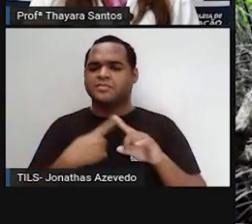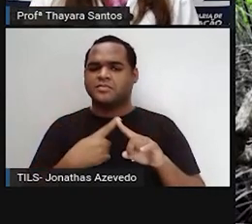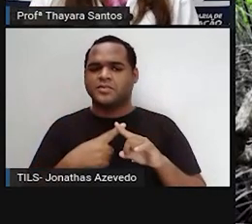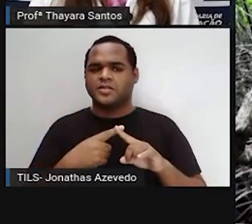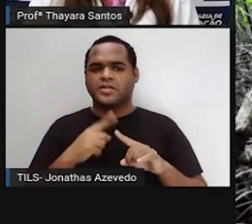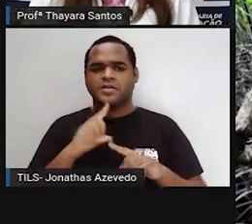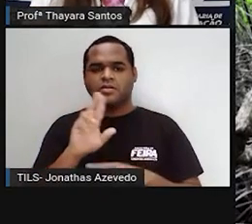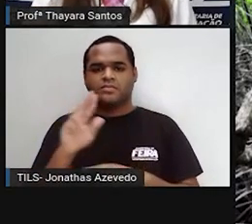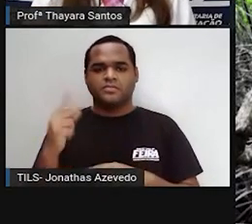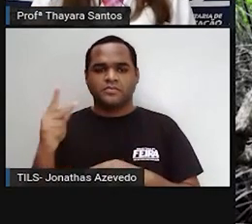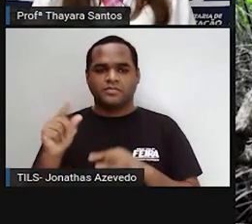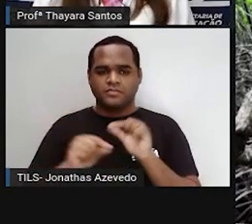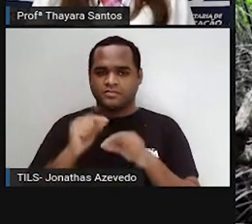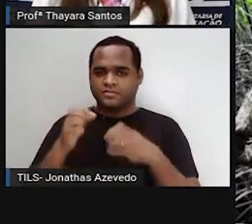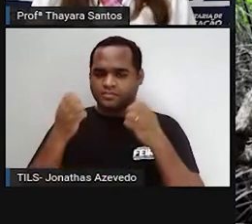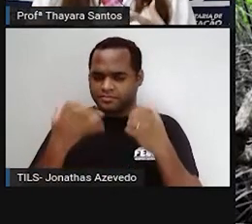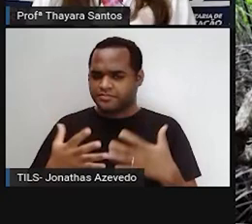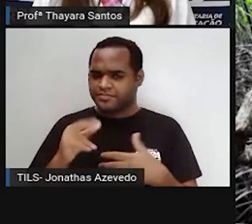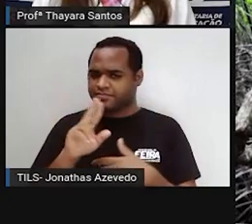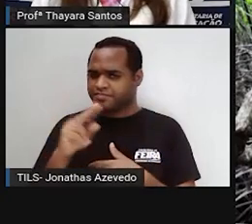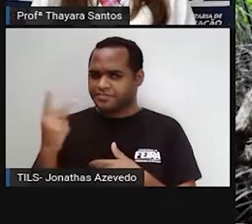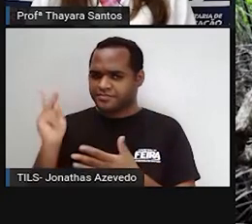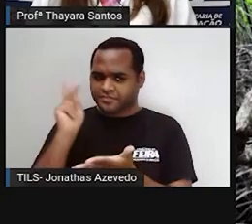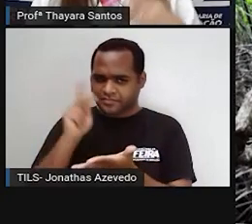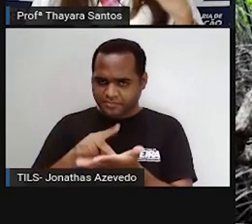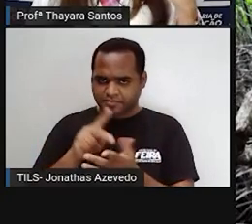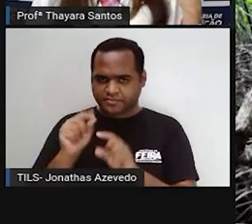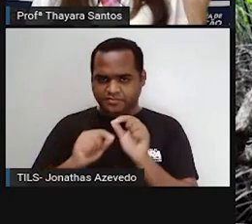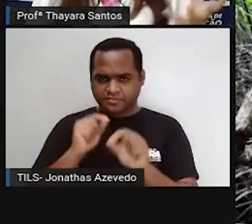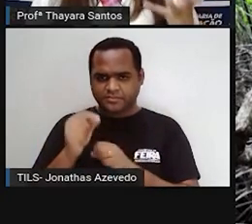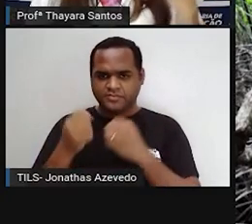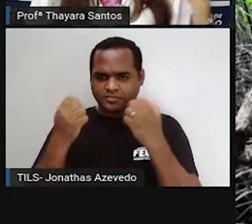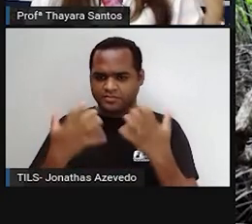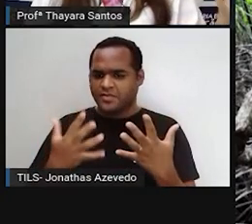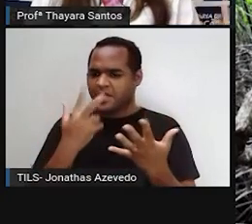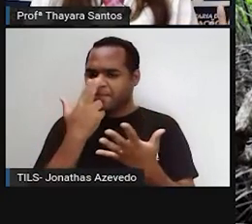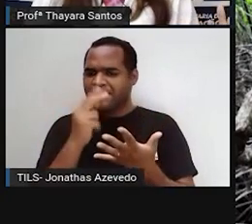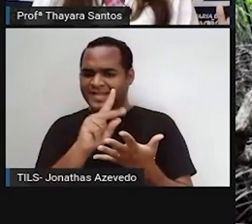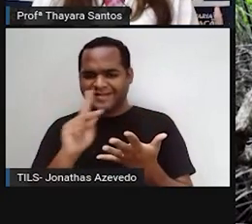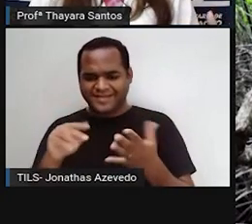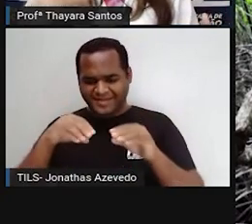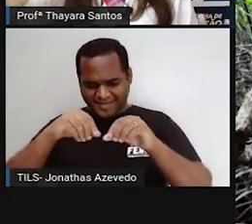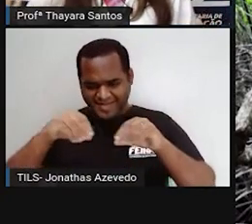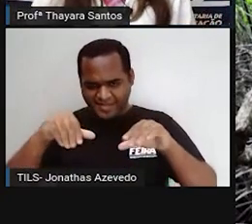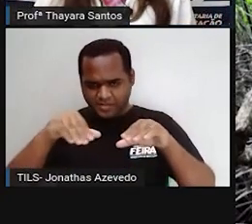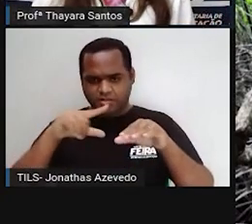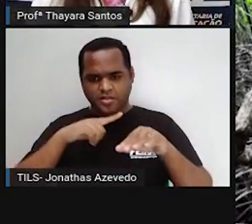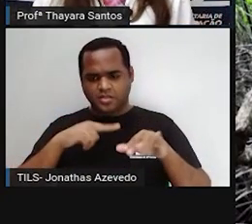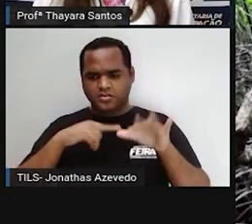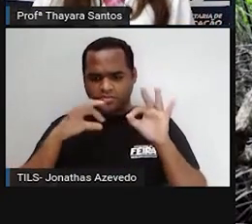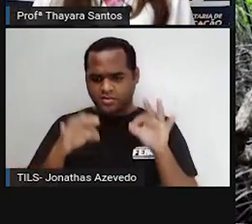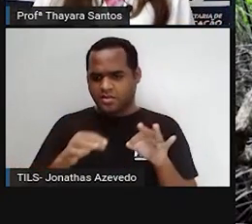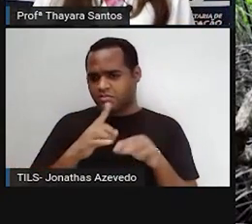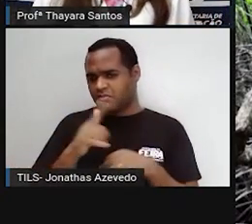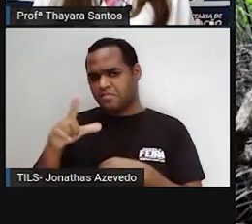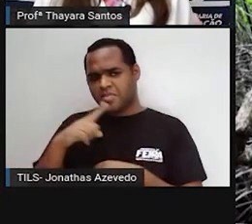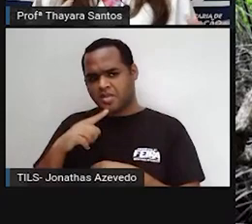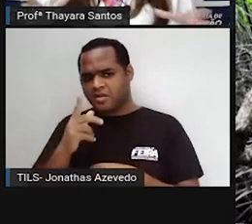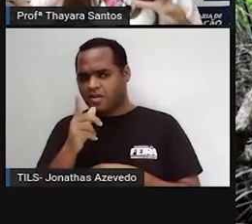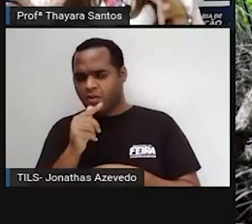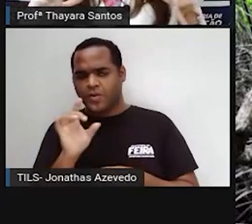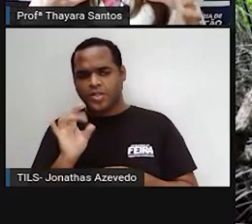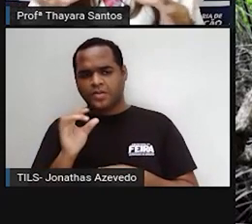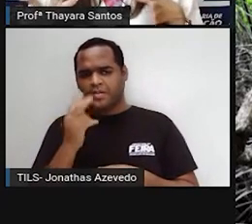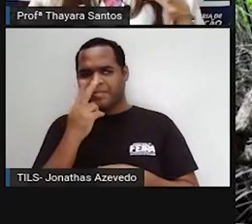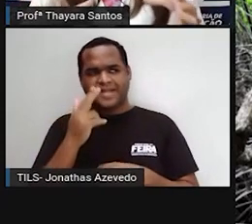recebe esse nome? Porque, na verdade, o manguezal nem é um ecossistema totalmente terrestre, nem é um ecossistema totalmente aquático.